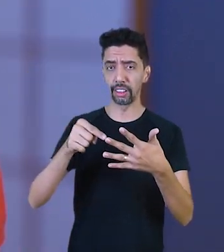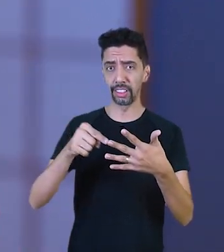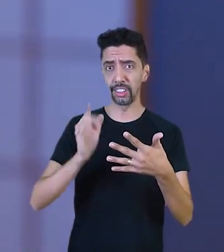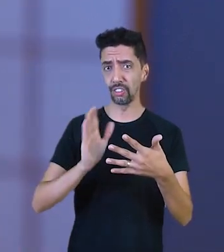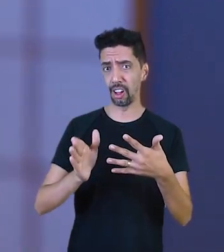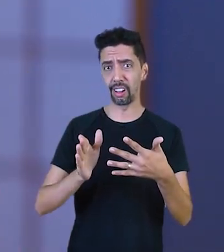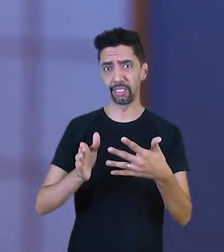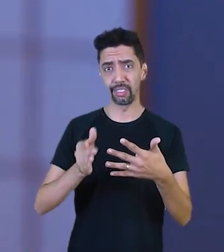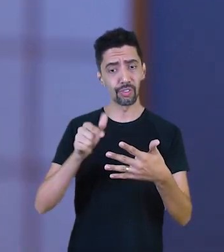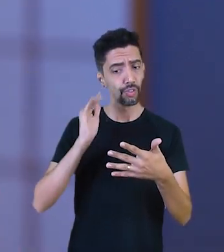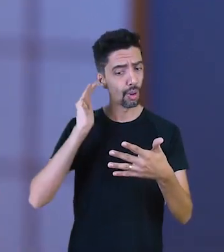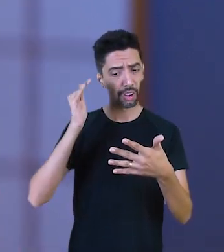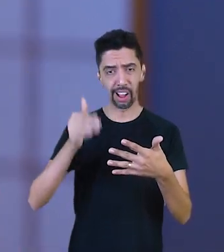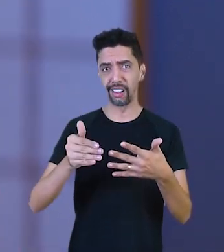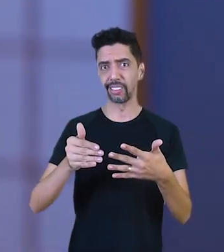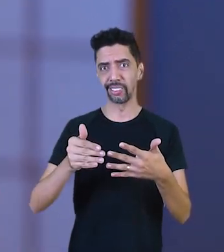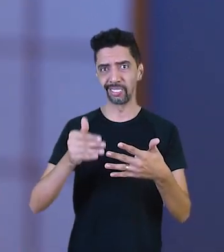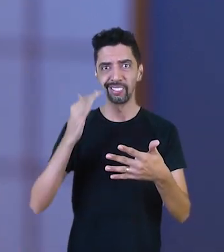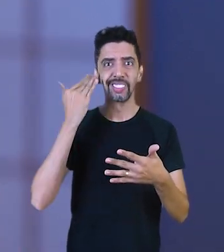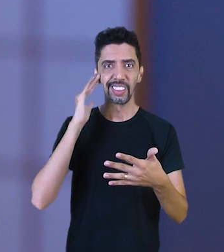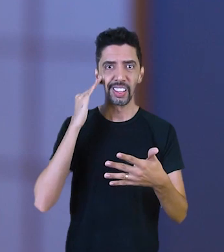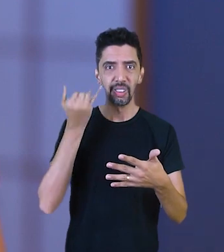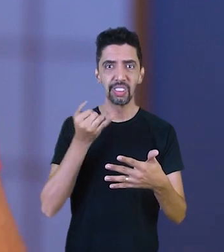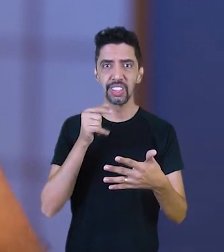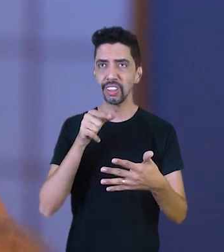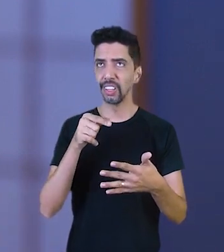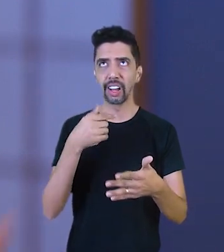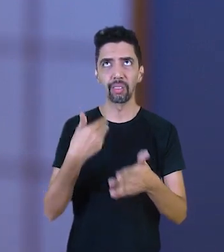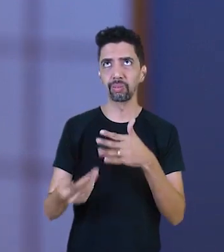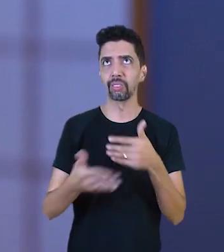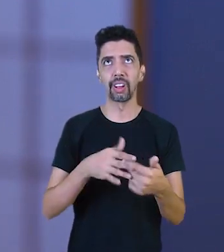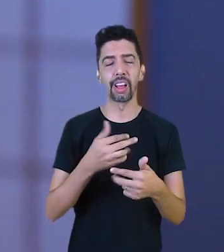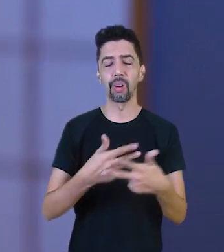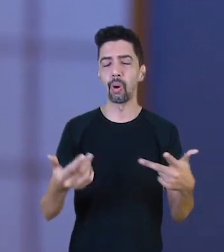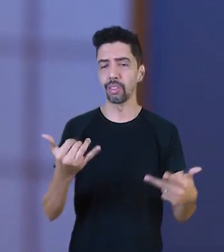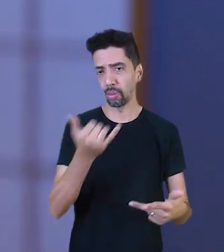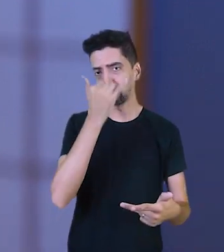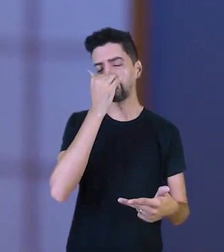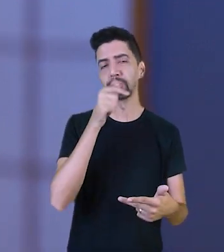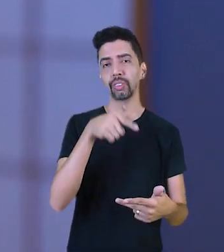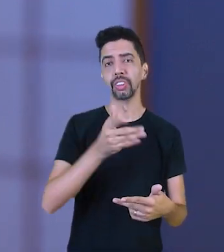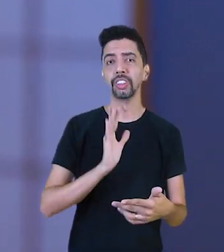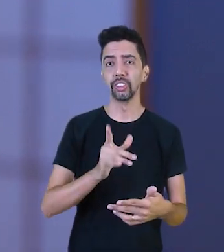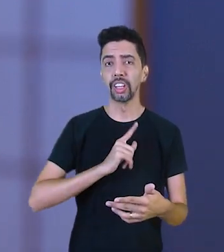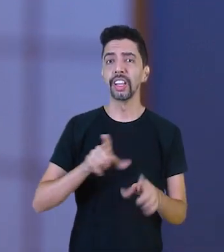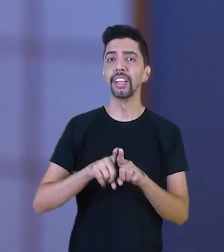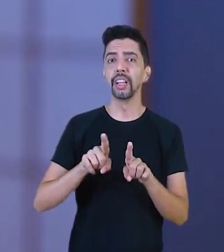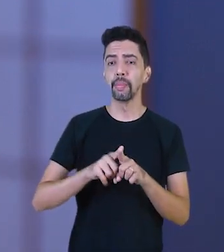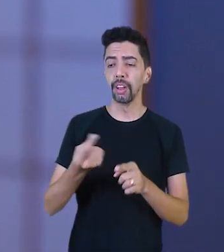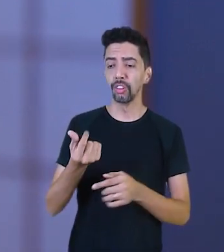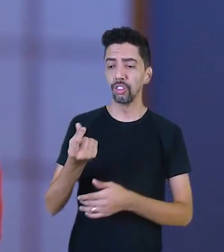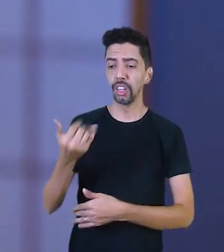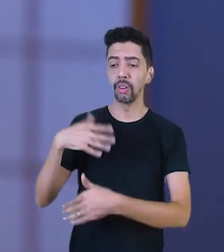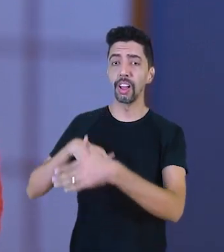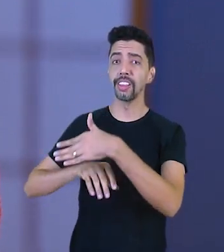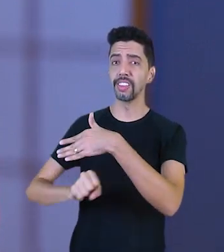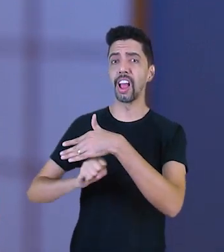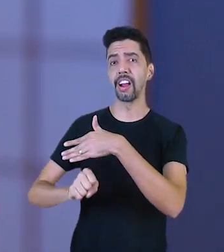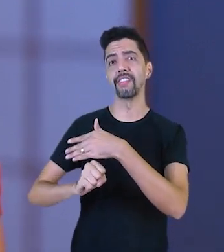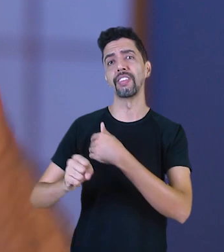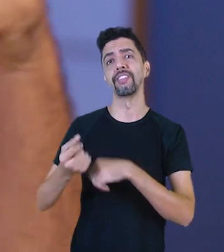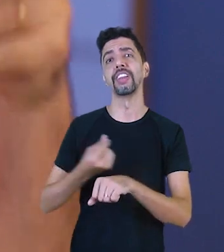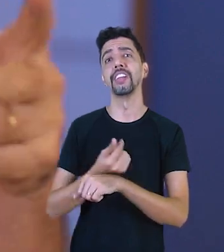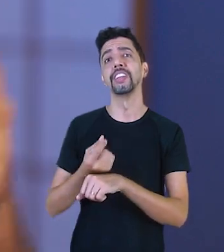pagá-la em dia. Se acontecer alguma coisa de desequilíbrio financeiro, tenho uma reserva financeira estratégica que